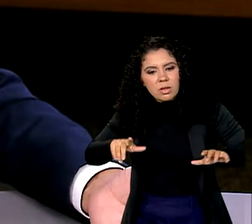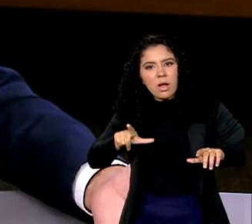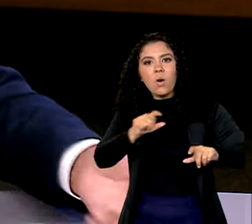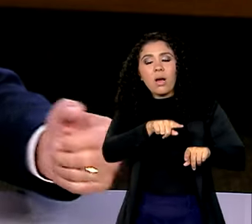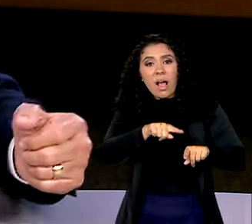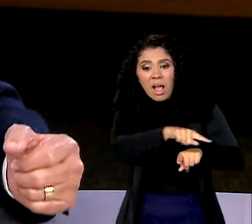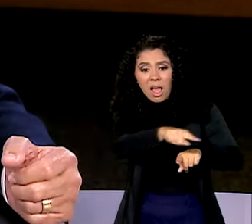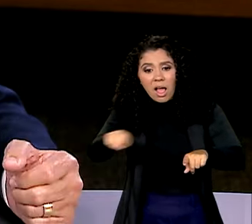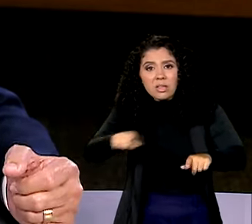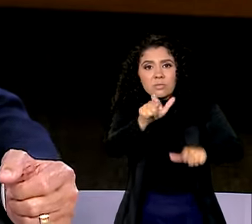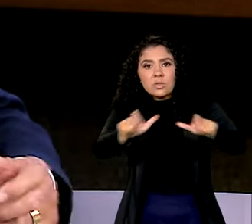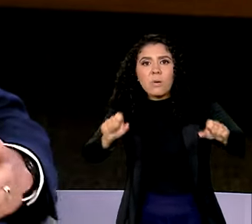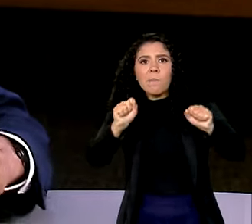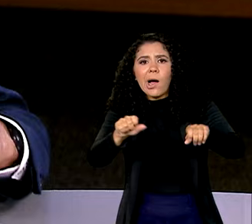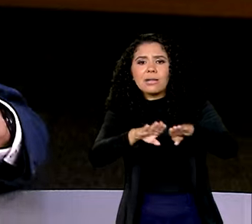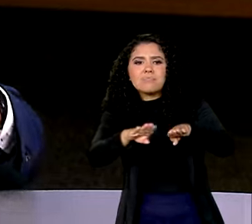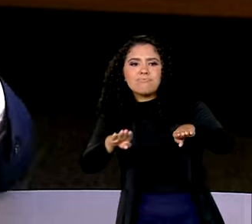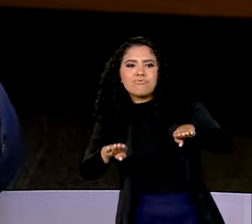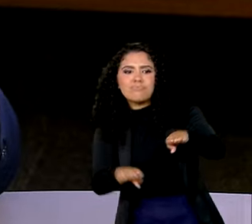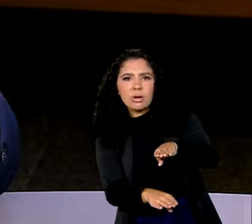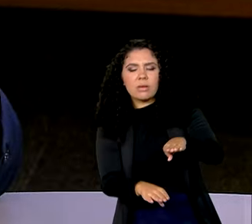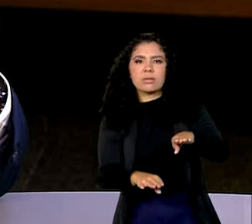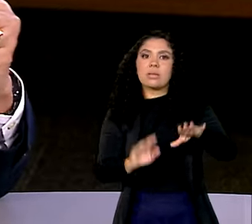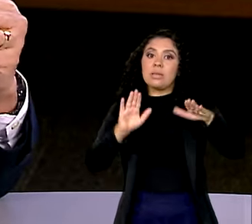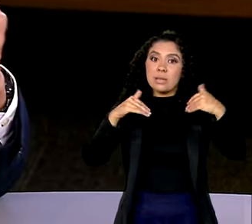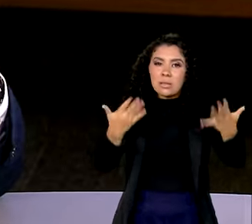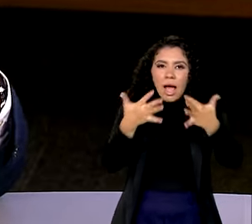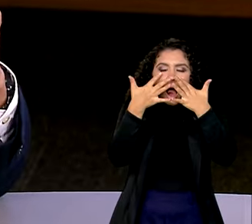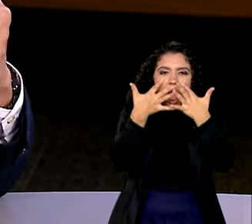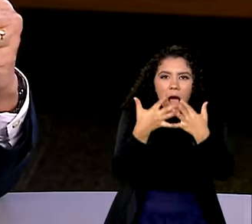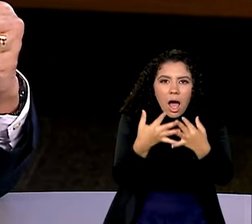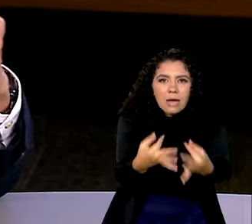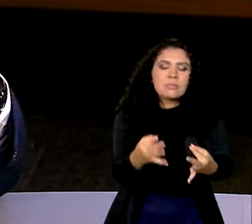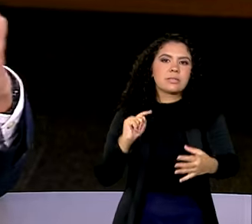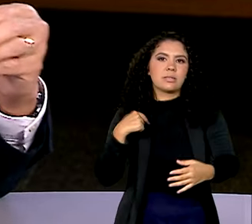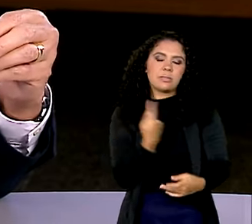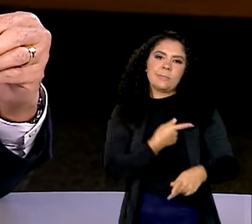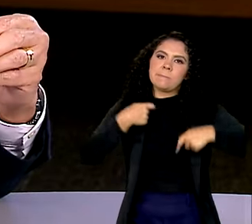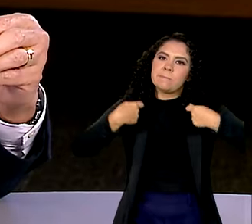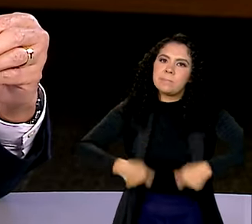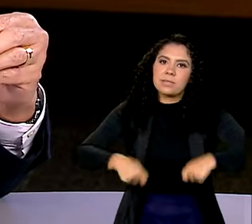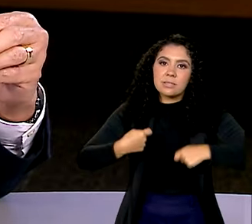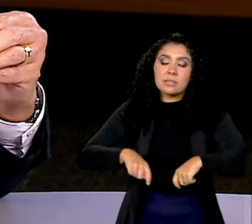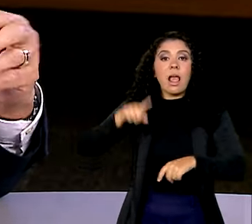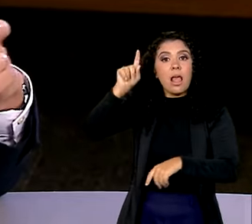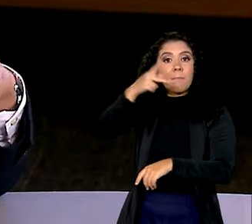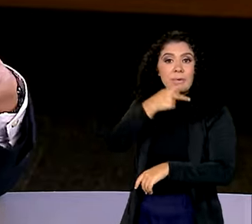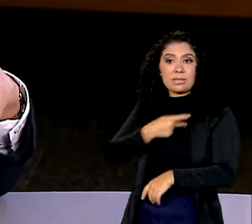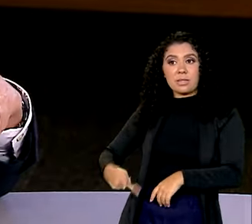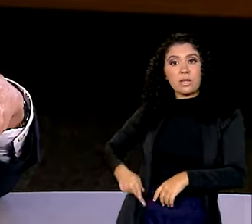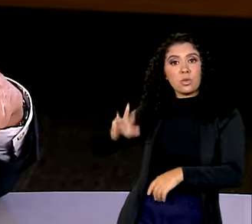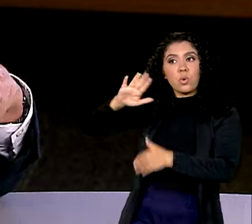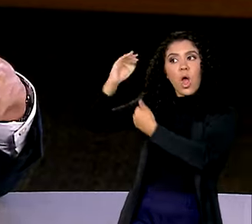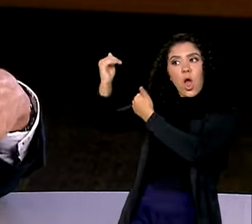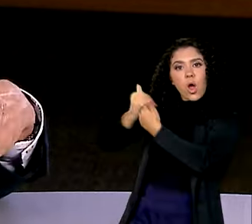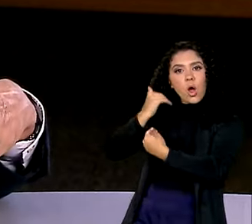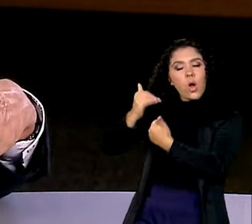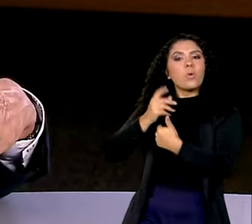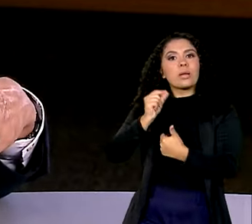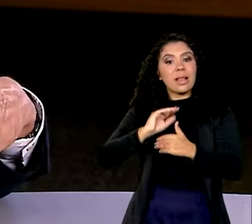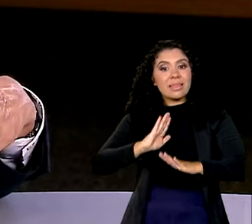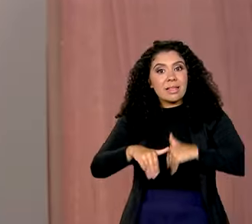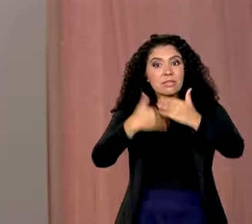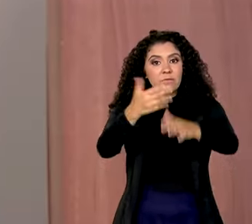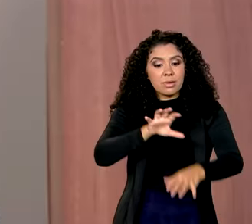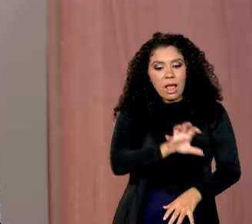de mais ainda desigualdades? Então, essa atenção nós temos que ter e é a recomendação do presidente Lula. O desenvolvimento regional tem que